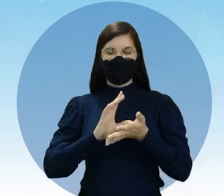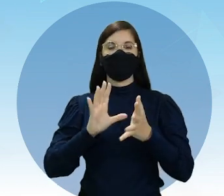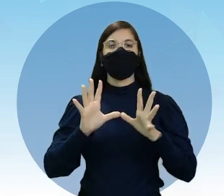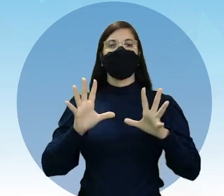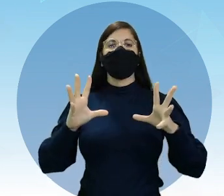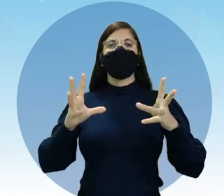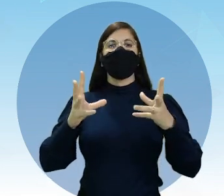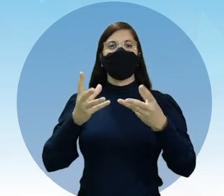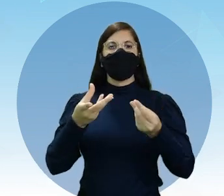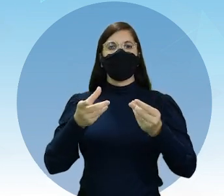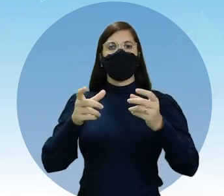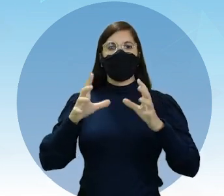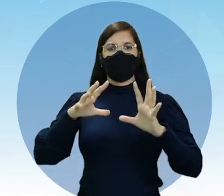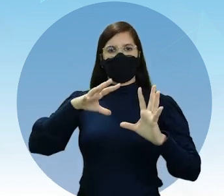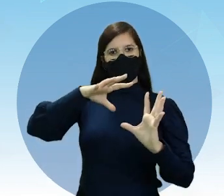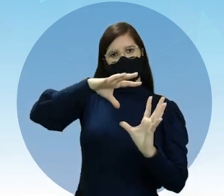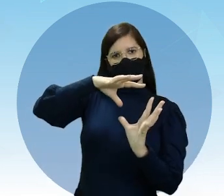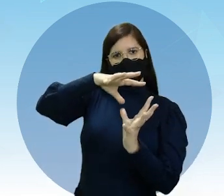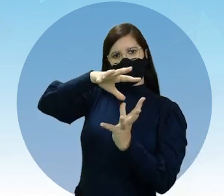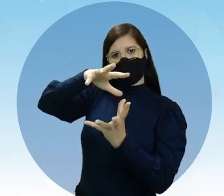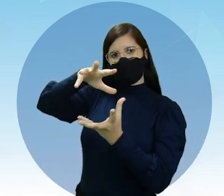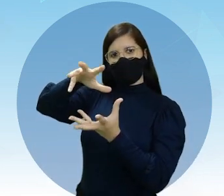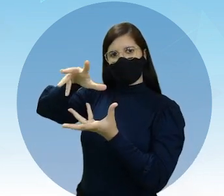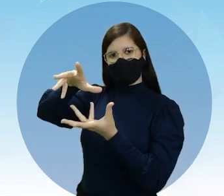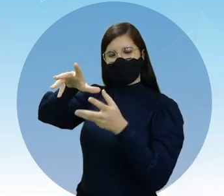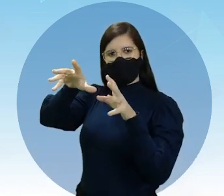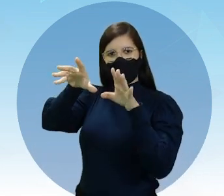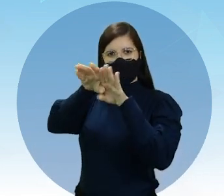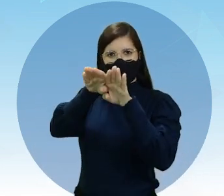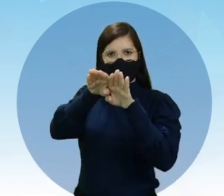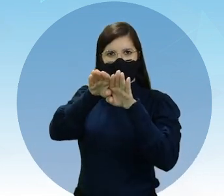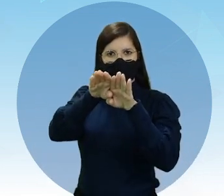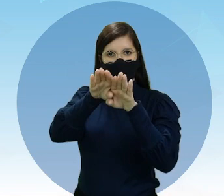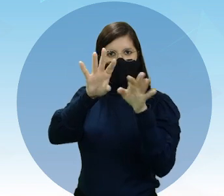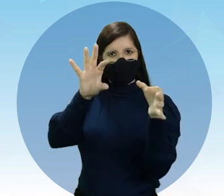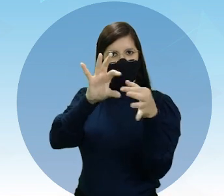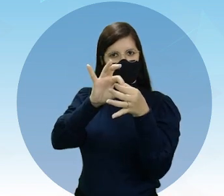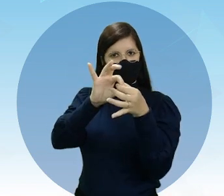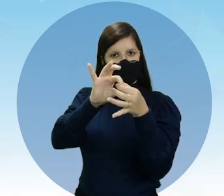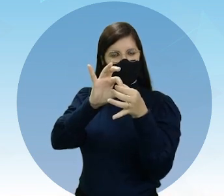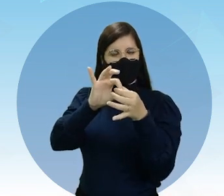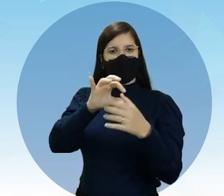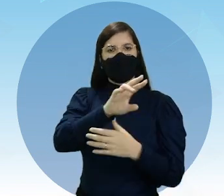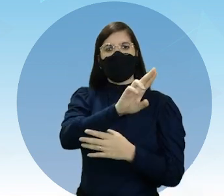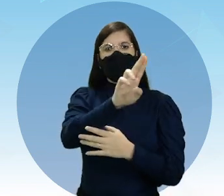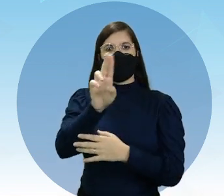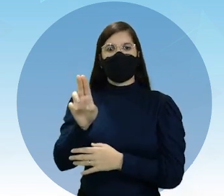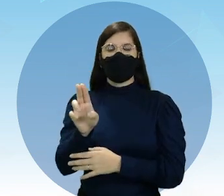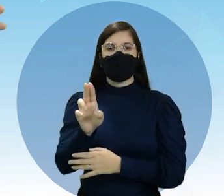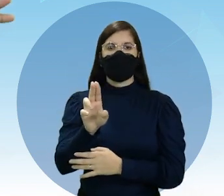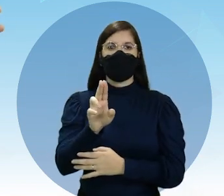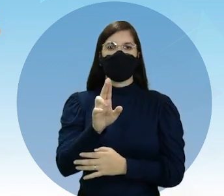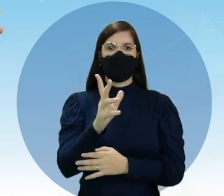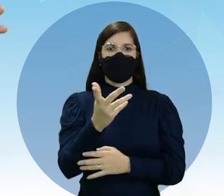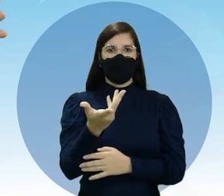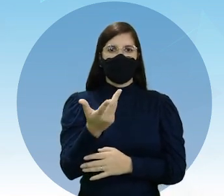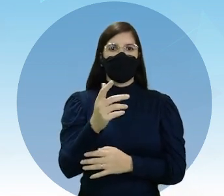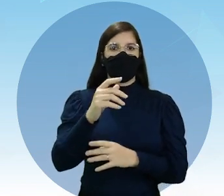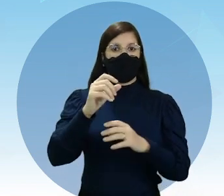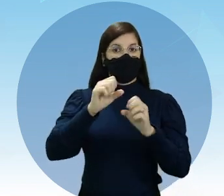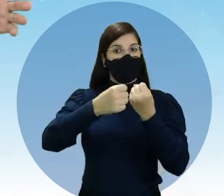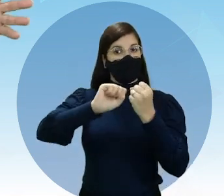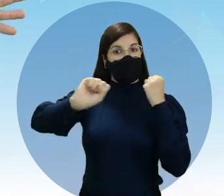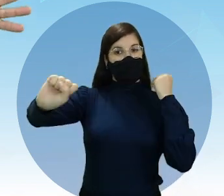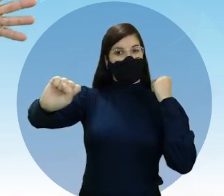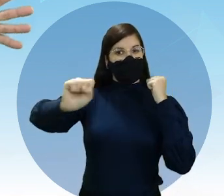continentes, eles eram ali, todos juntinhos. E aí a gente chamava de um super continente,